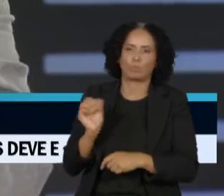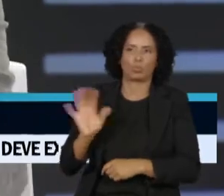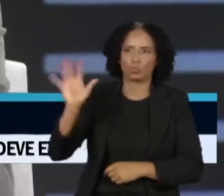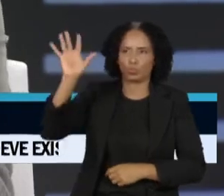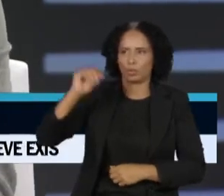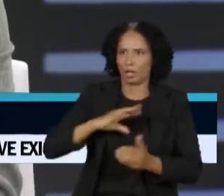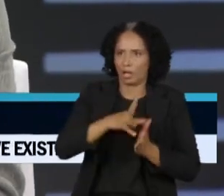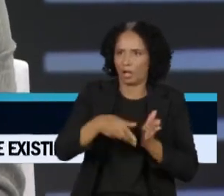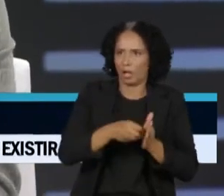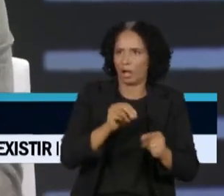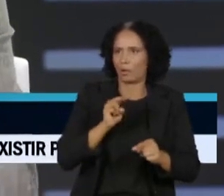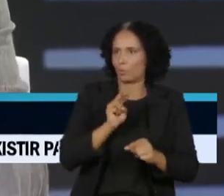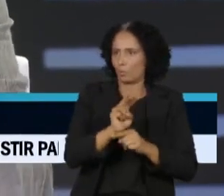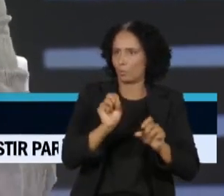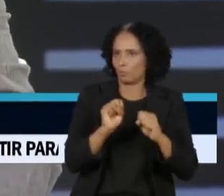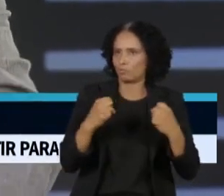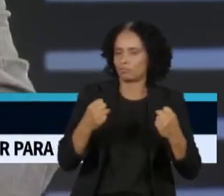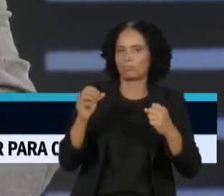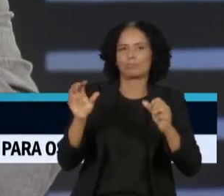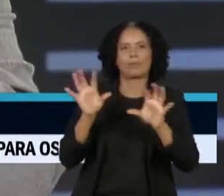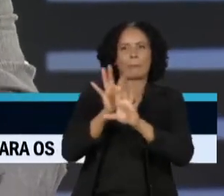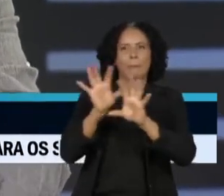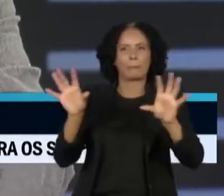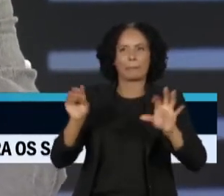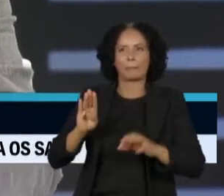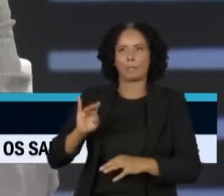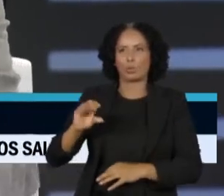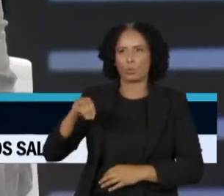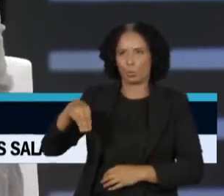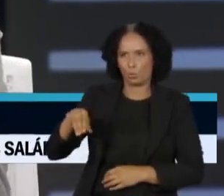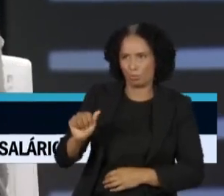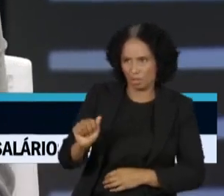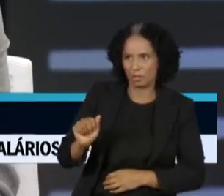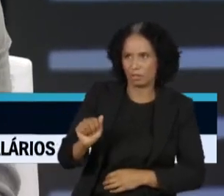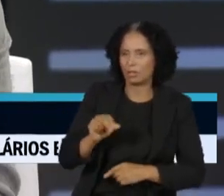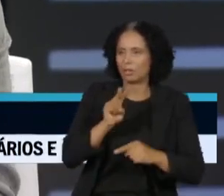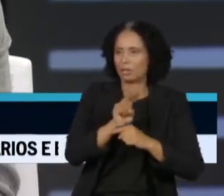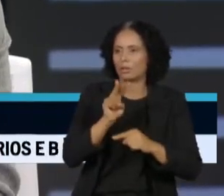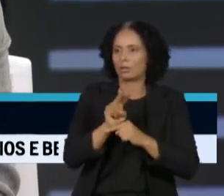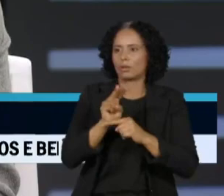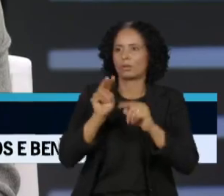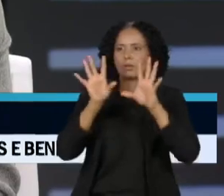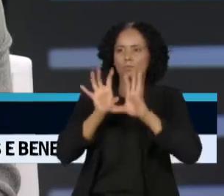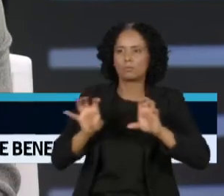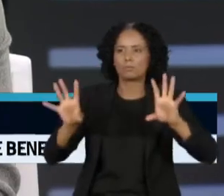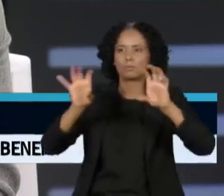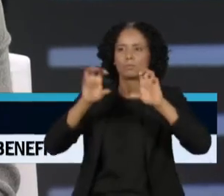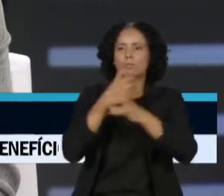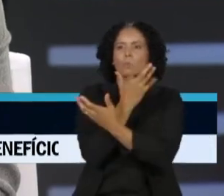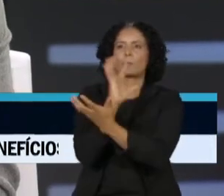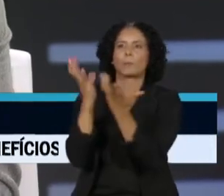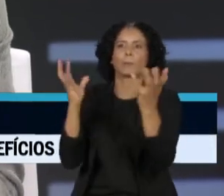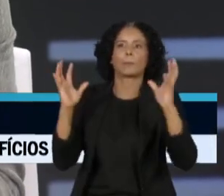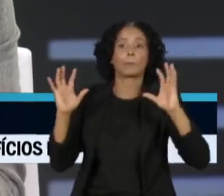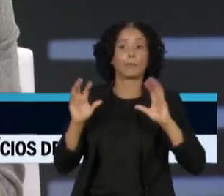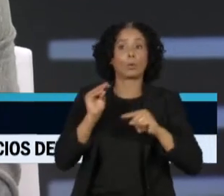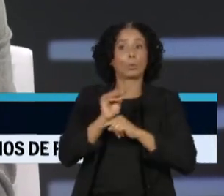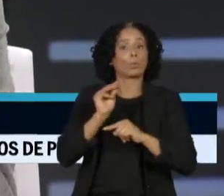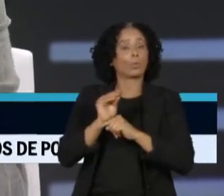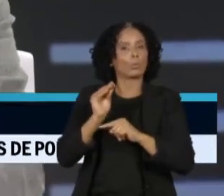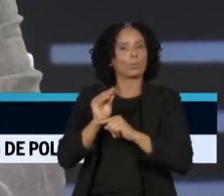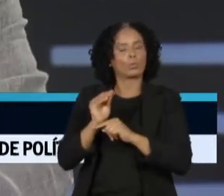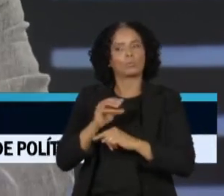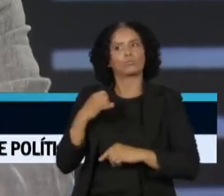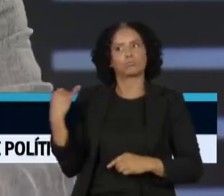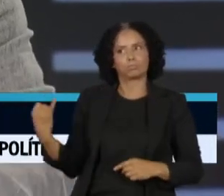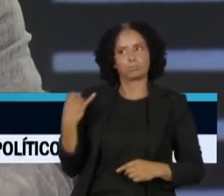um bioma tão complexo e tão delicado, tão importante quanto o da Amazônia. Esse fundo é